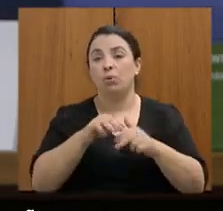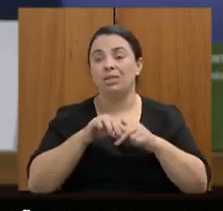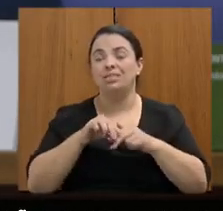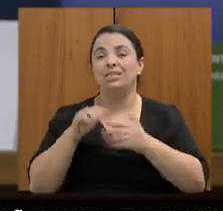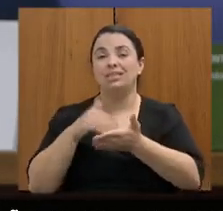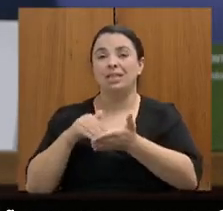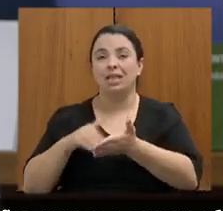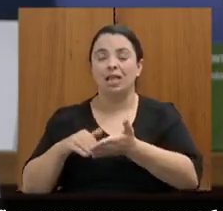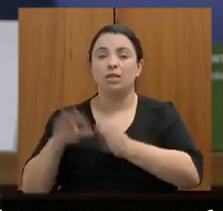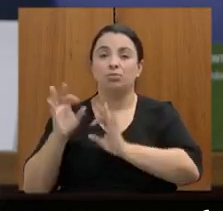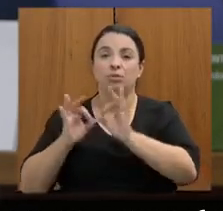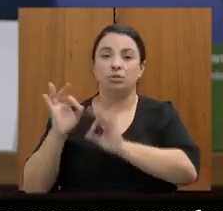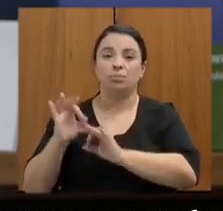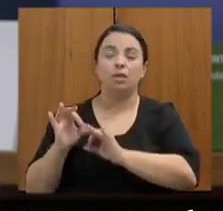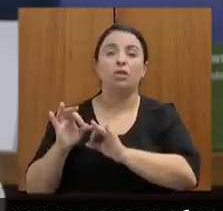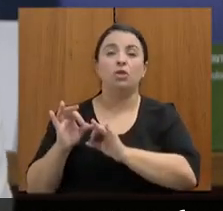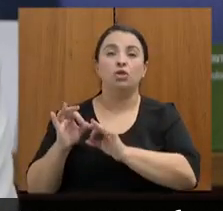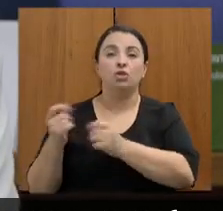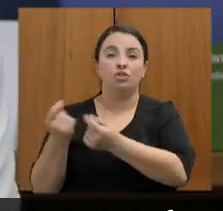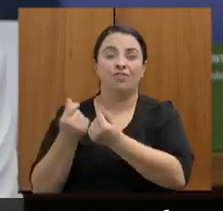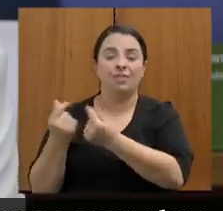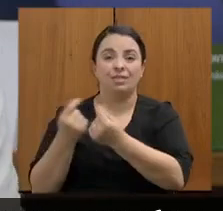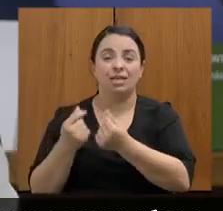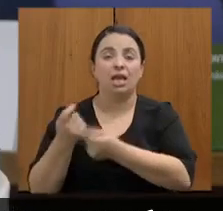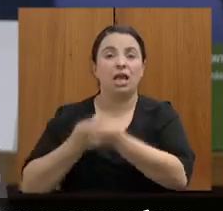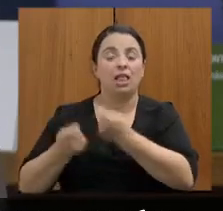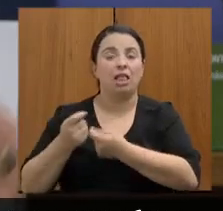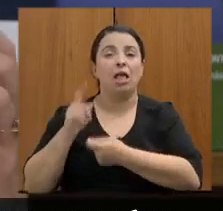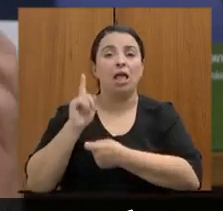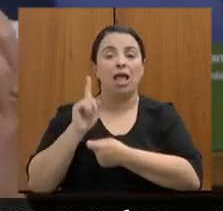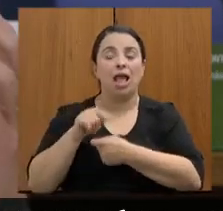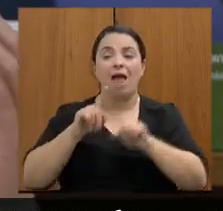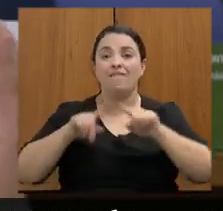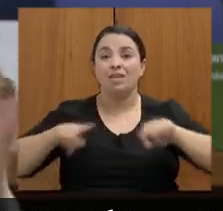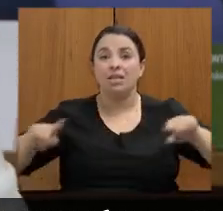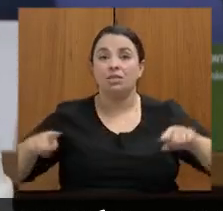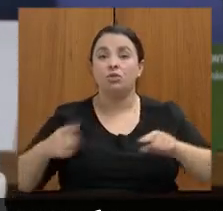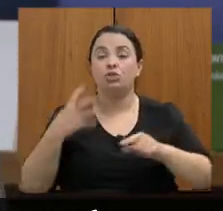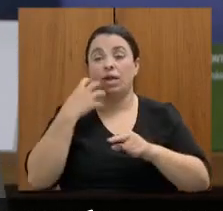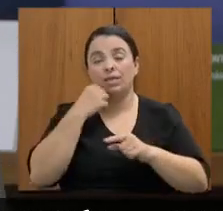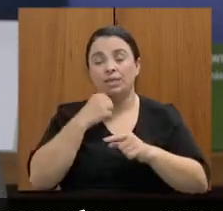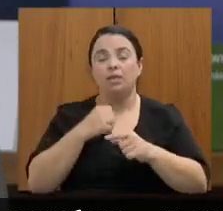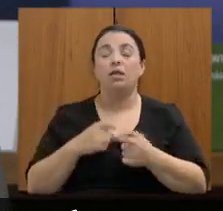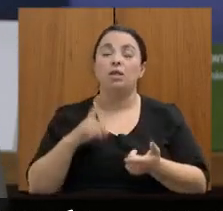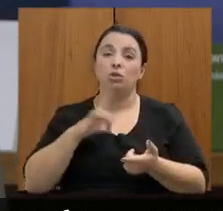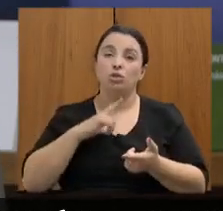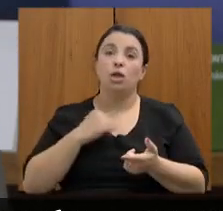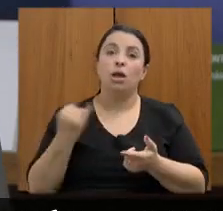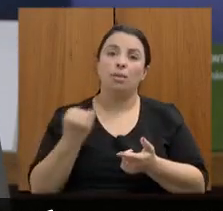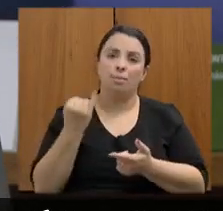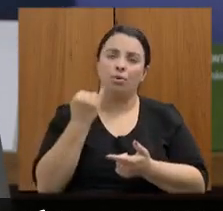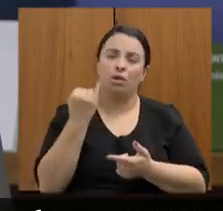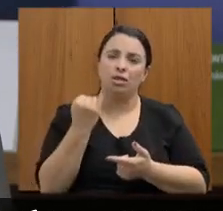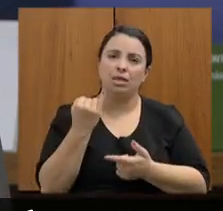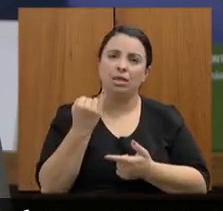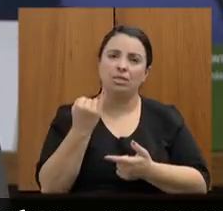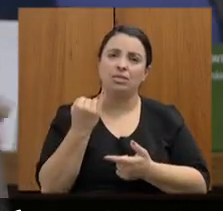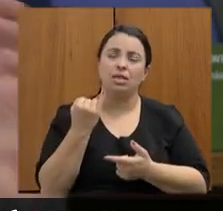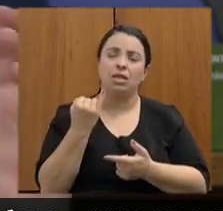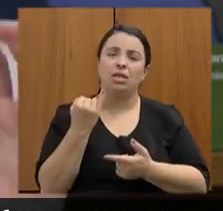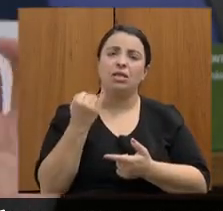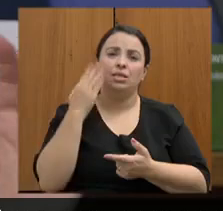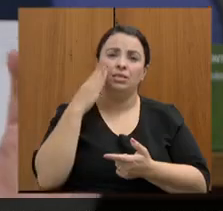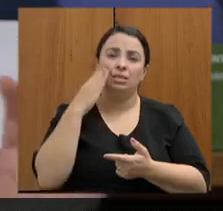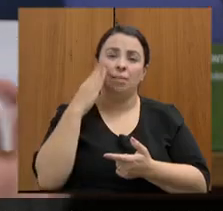planejamento de fazenda em relação às variações de receita então era muito importante dado a aproximação do fechamento do